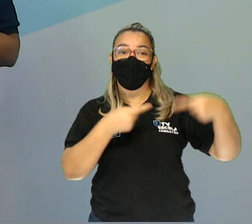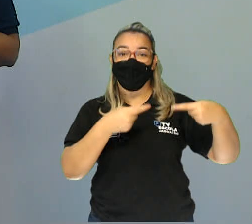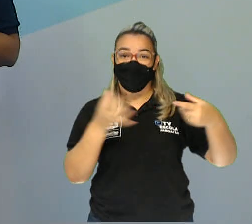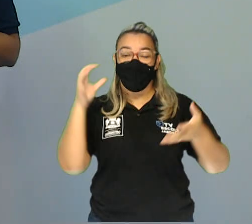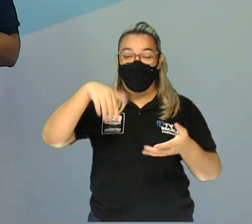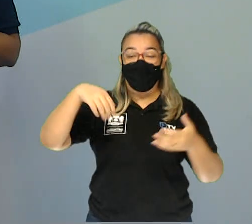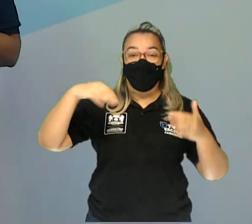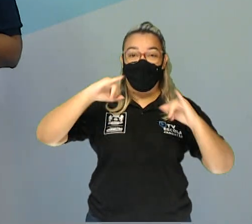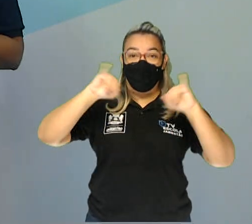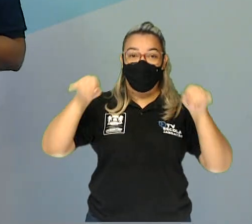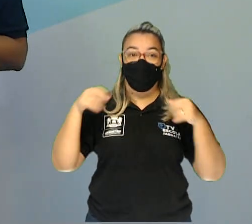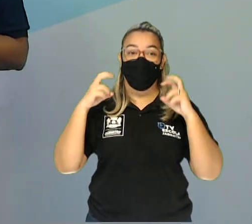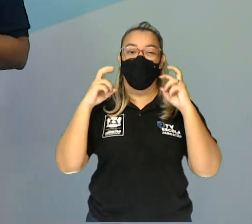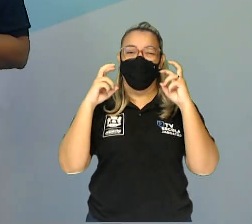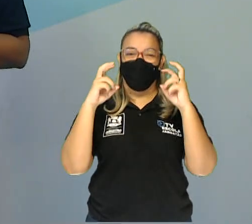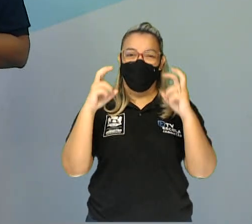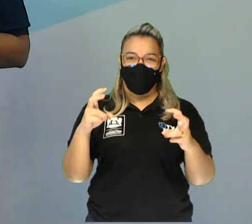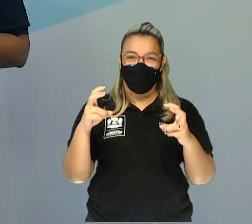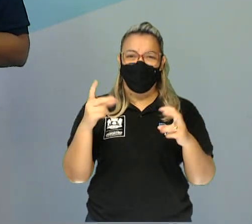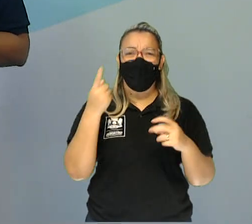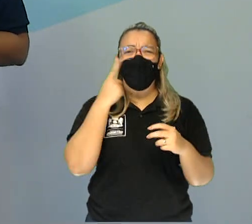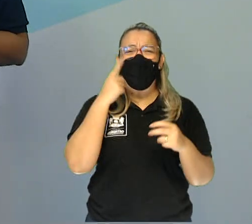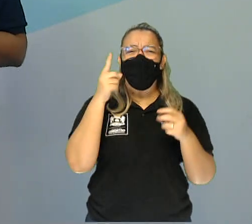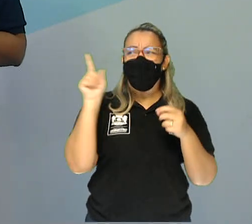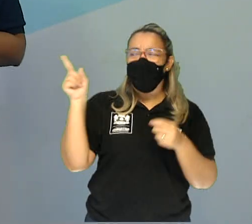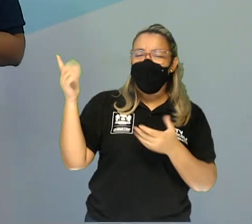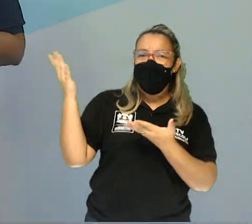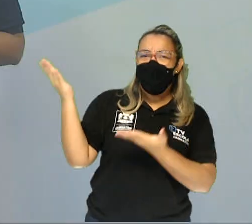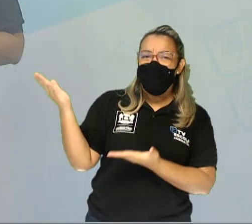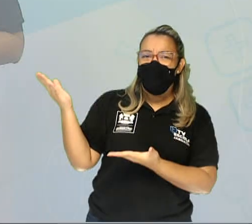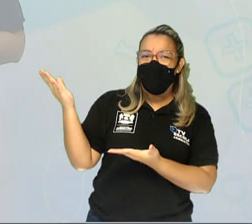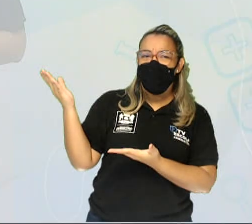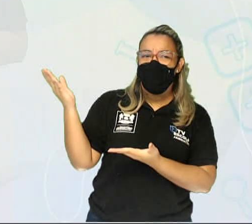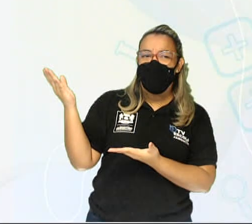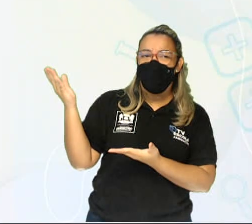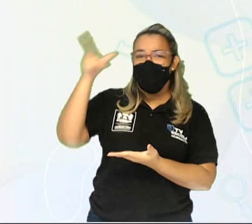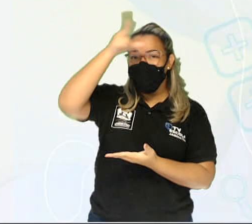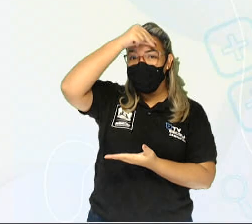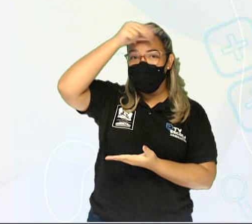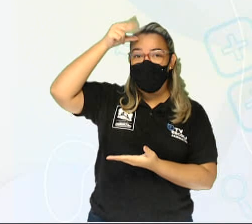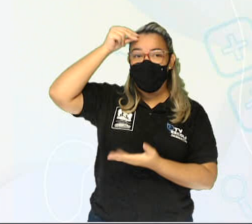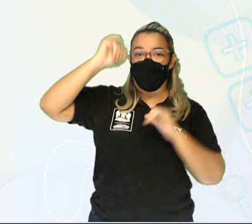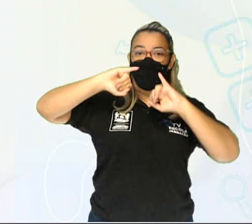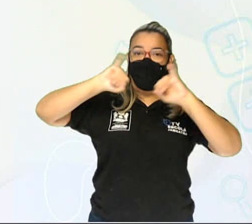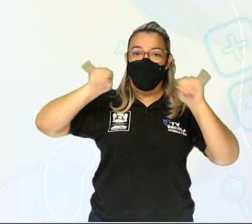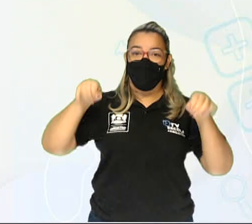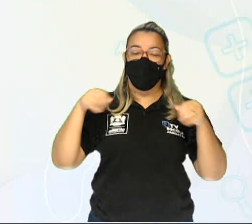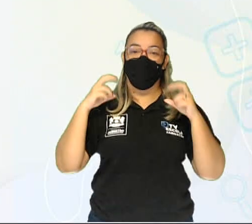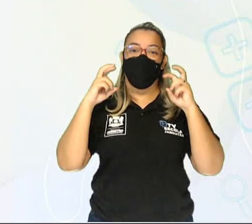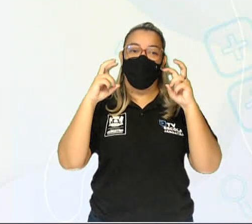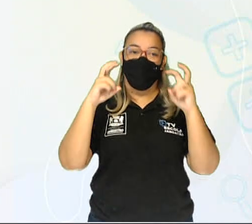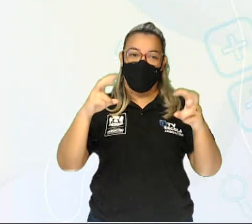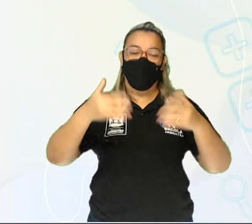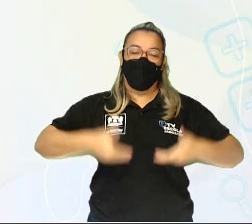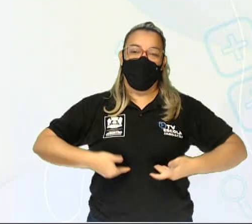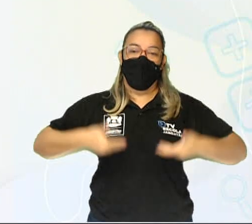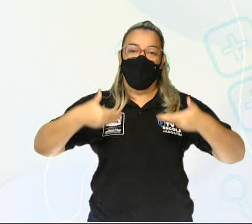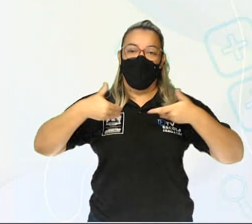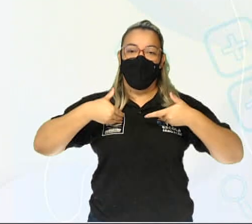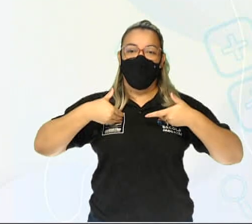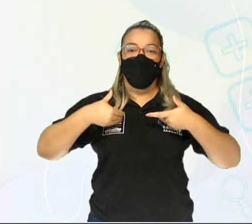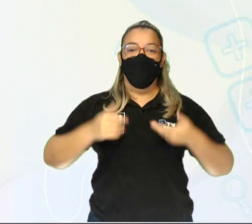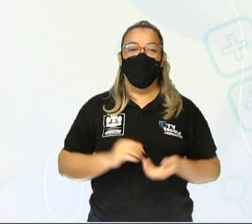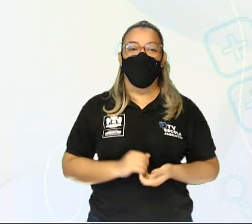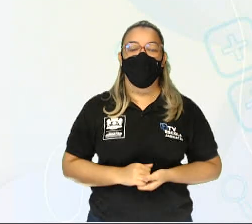Jaboatão. Aqui nós temos uma imagem da prefeitura de Jaboatão dos Guararapes, da sede localizada em Prazeres,